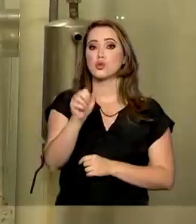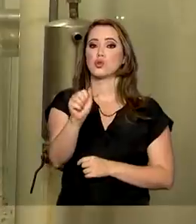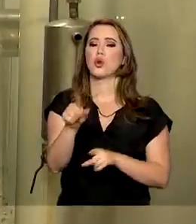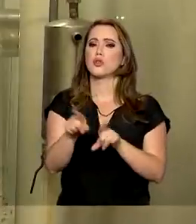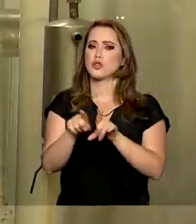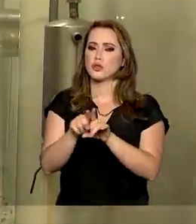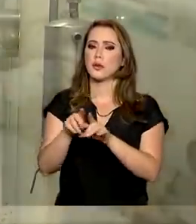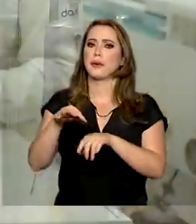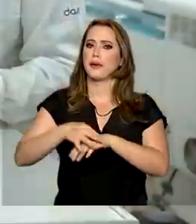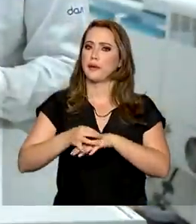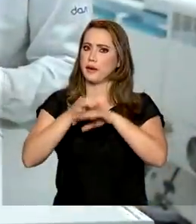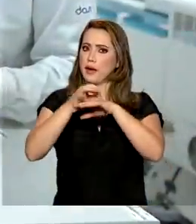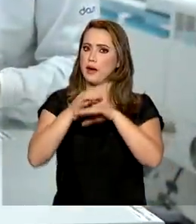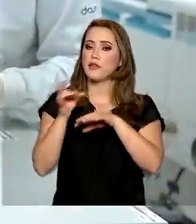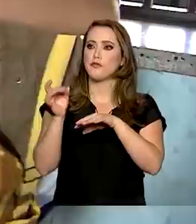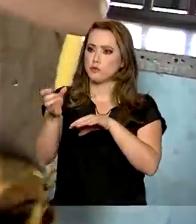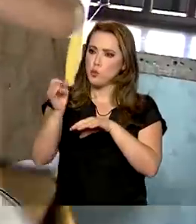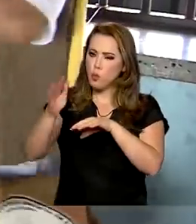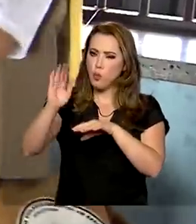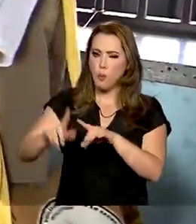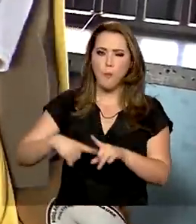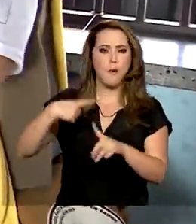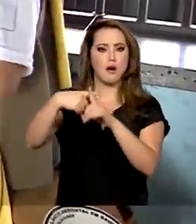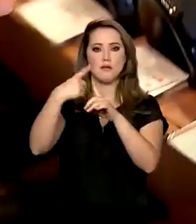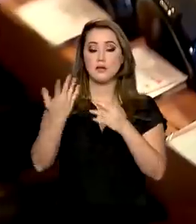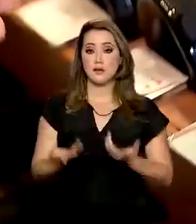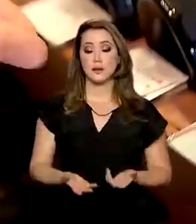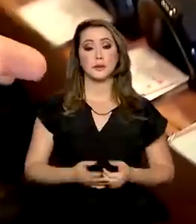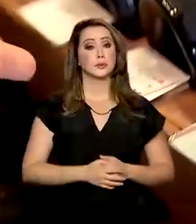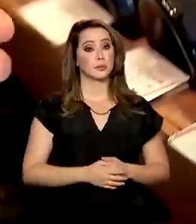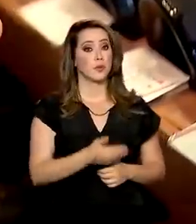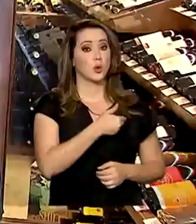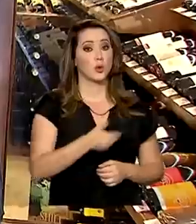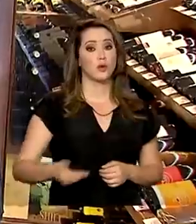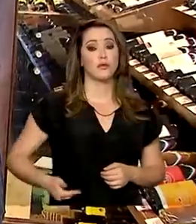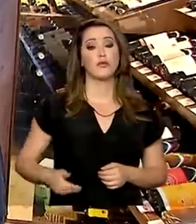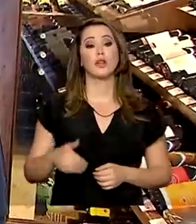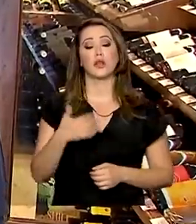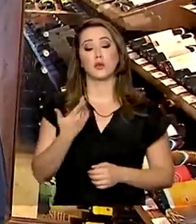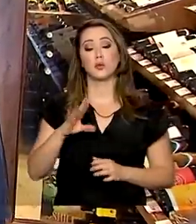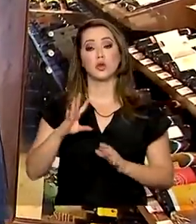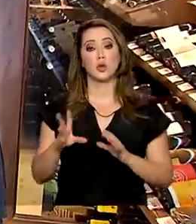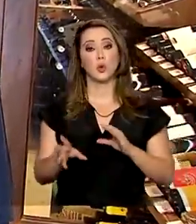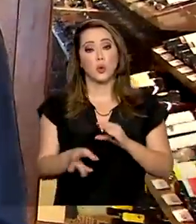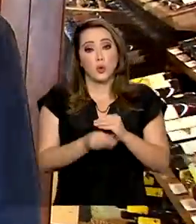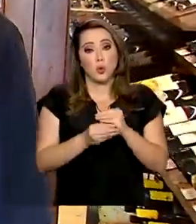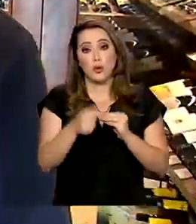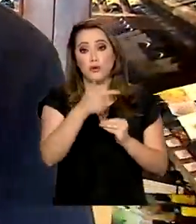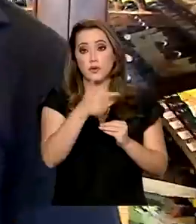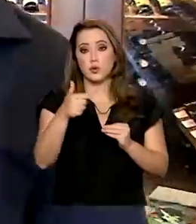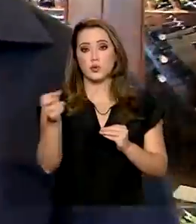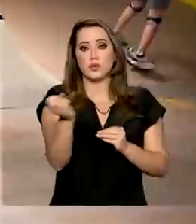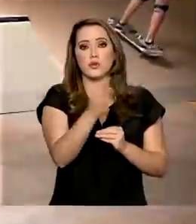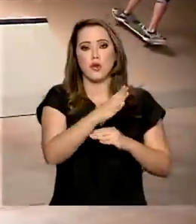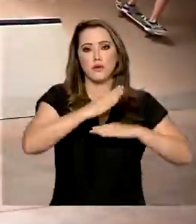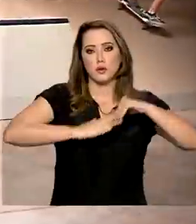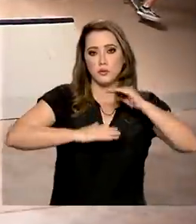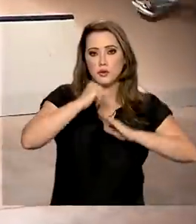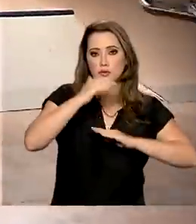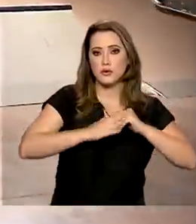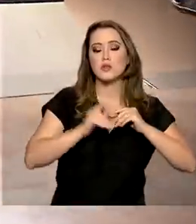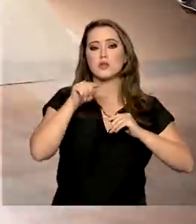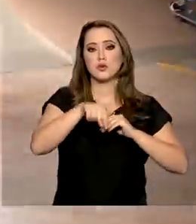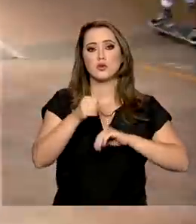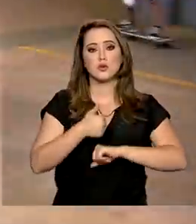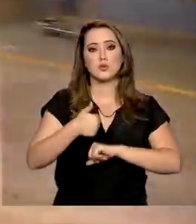mais vendidos. Governo inclui mais 22 novas carreiras no cadastro de profissões, entre elas sommelier